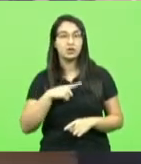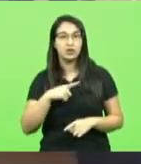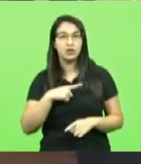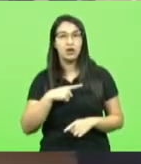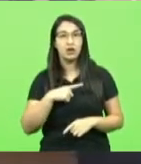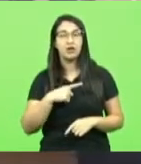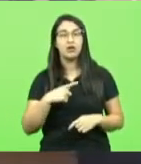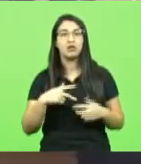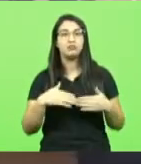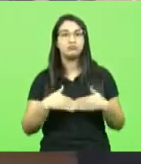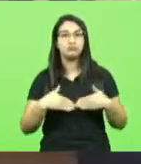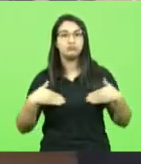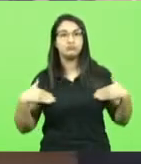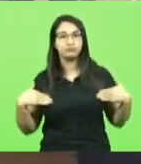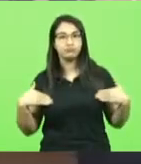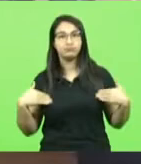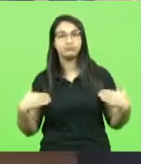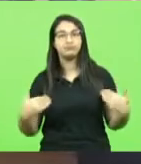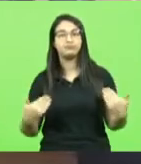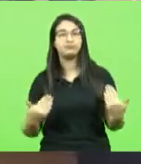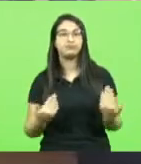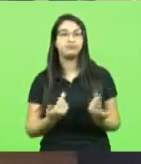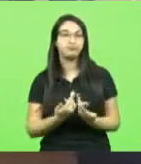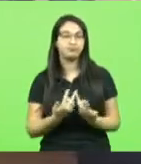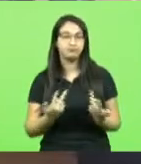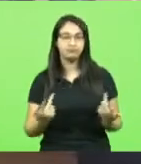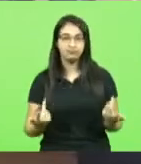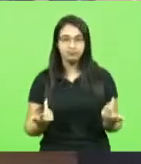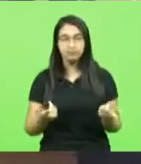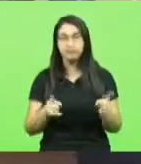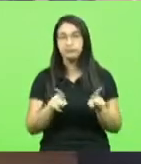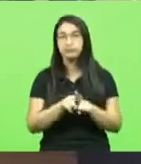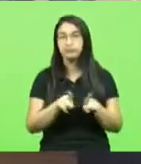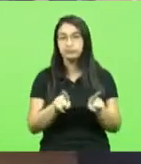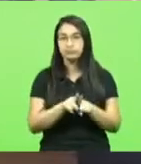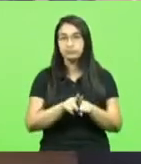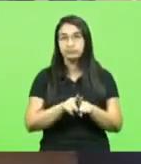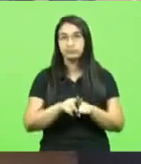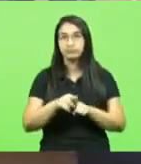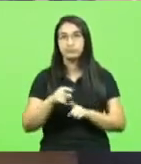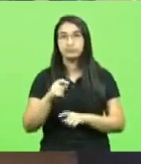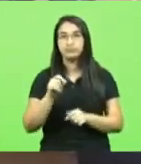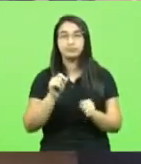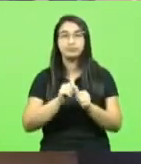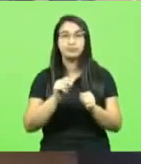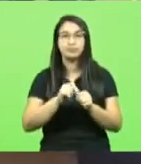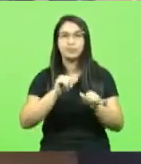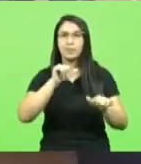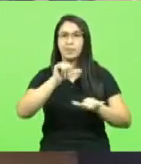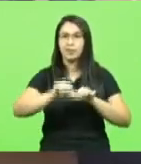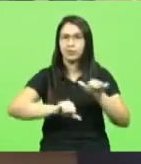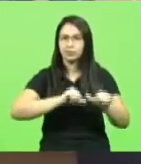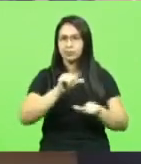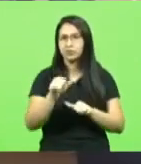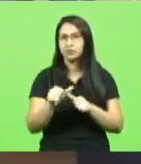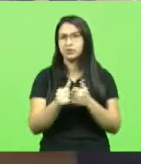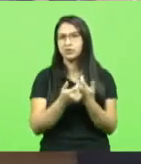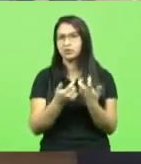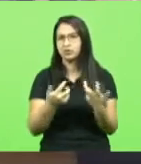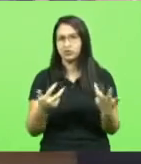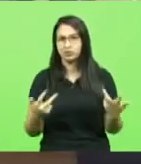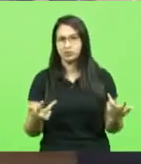feito todo, quando, nesse mesmo dia, é feito as mudanças de patentes,